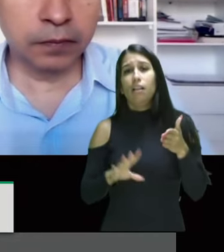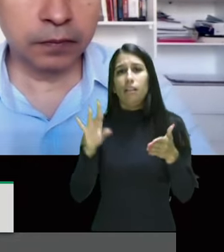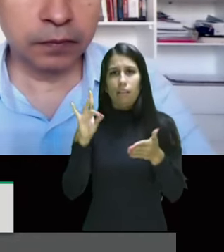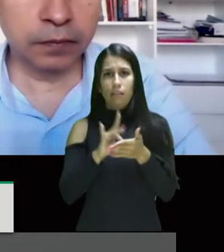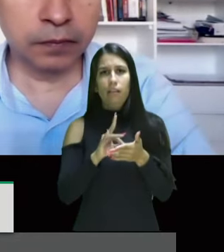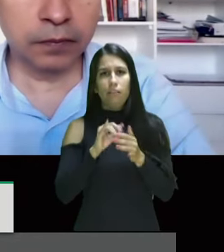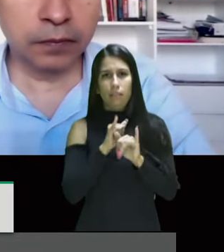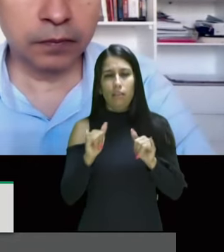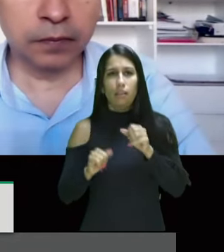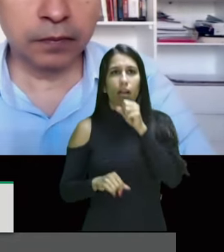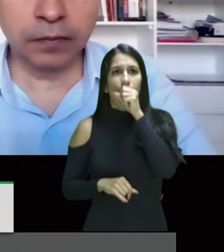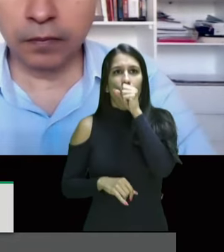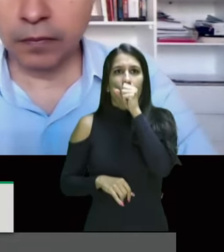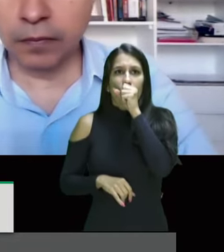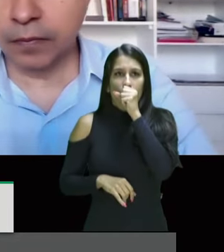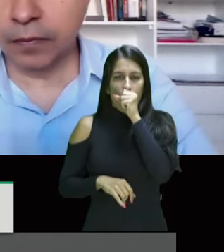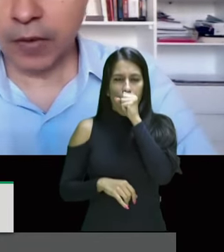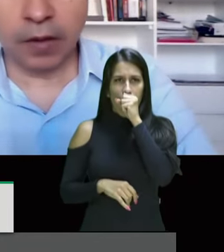isso obrigado